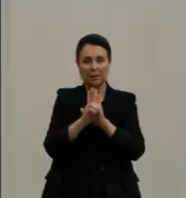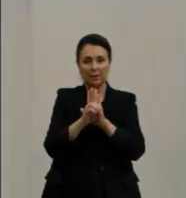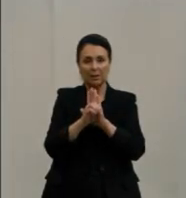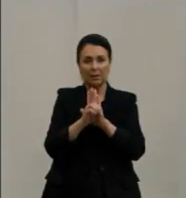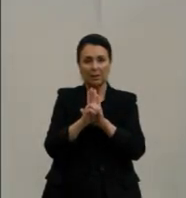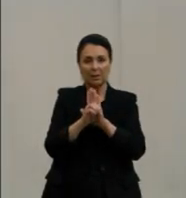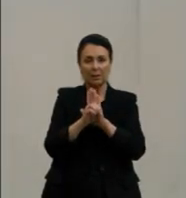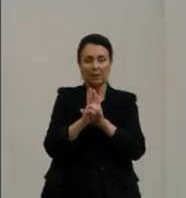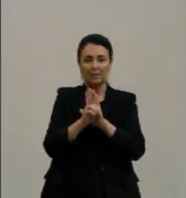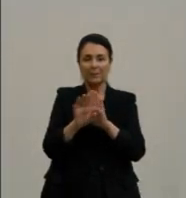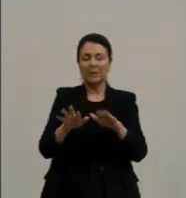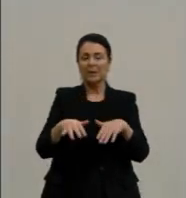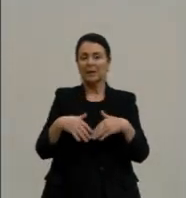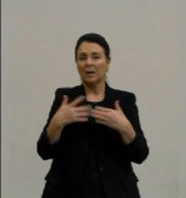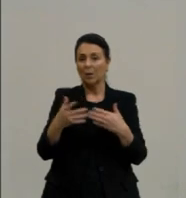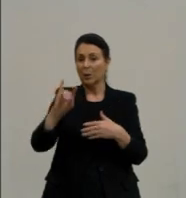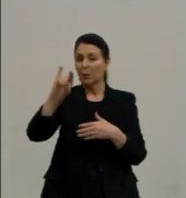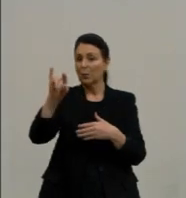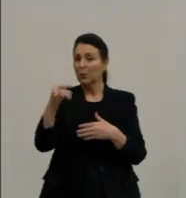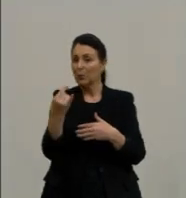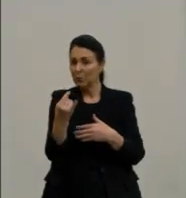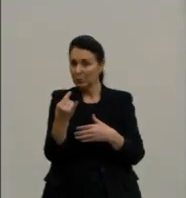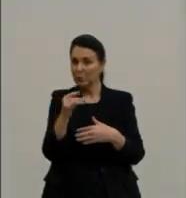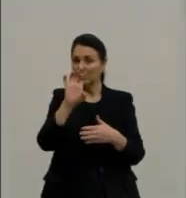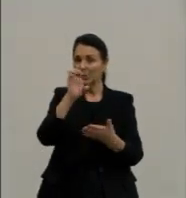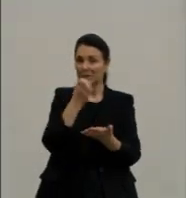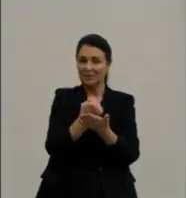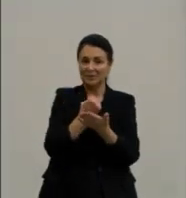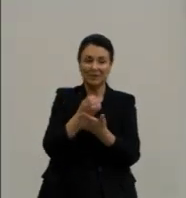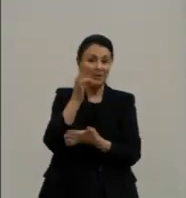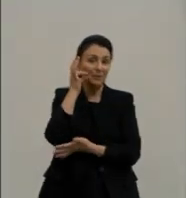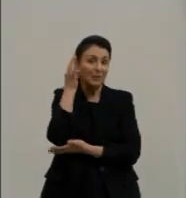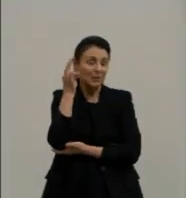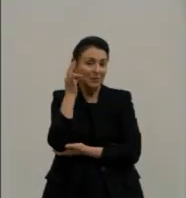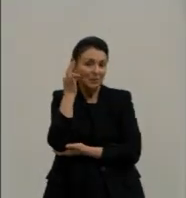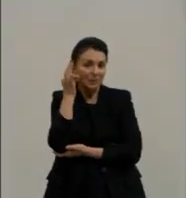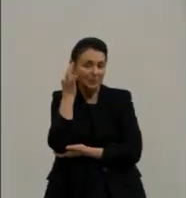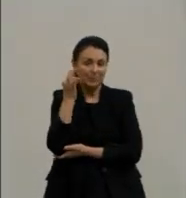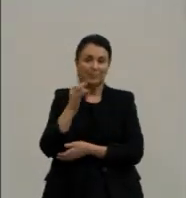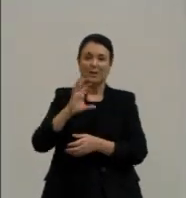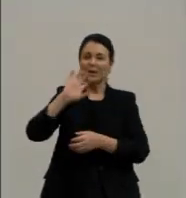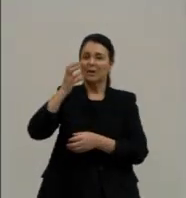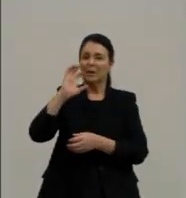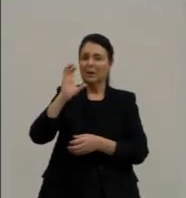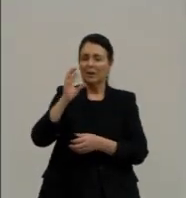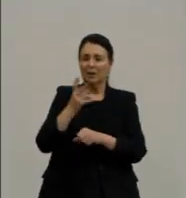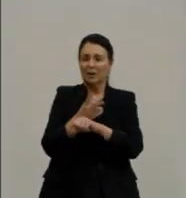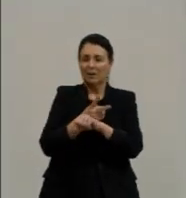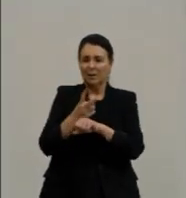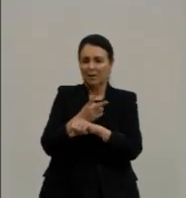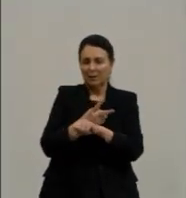Por fim, o último exercício de vestibular diz o seguinte. A ciência busca, através da